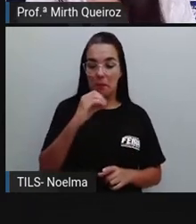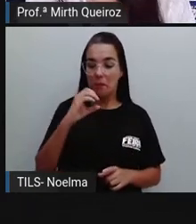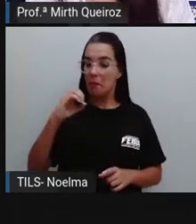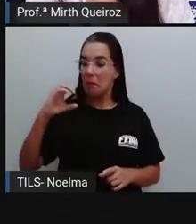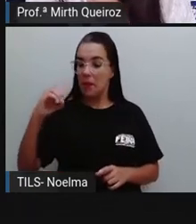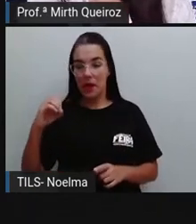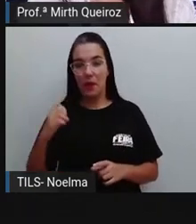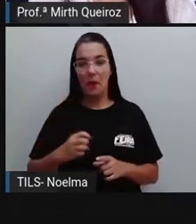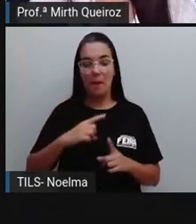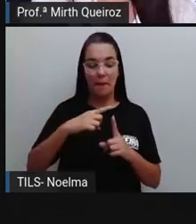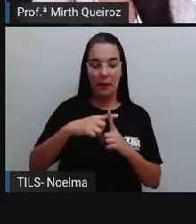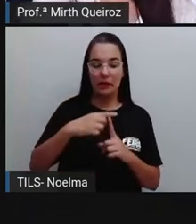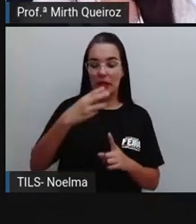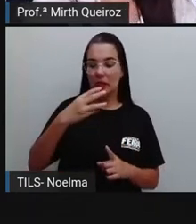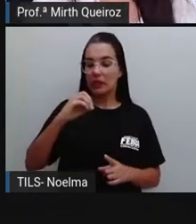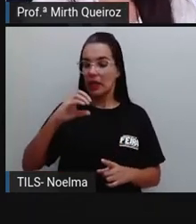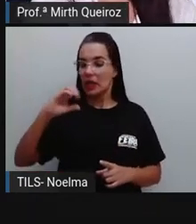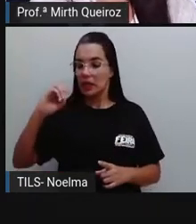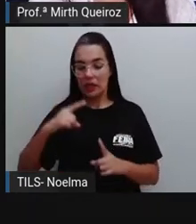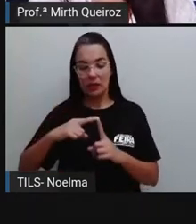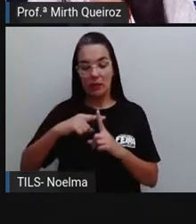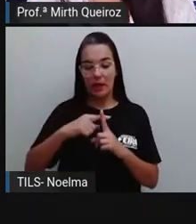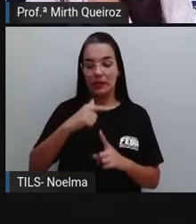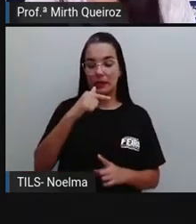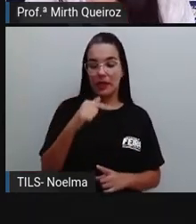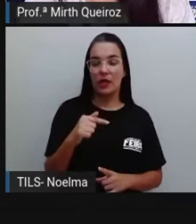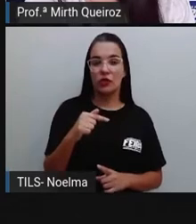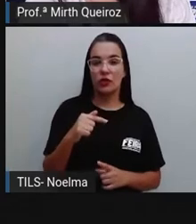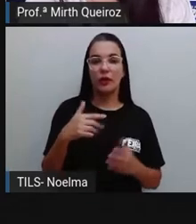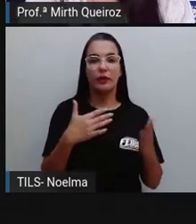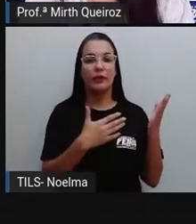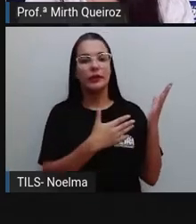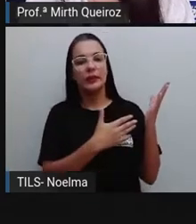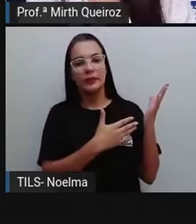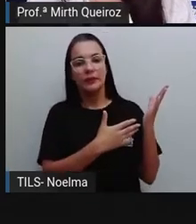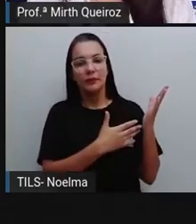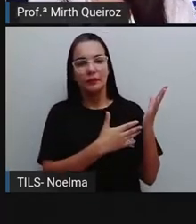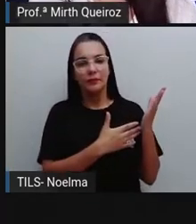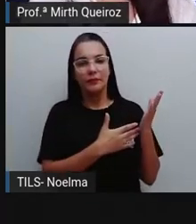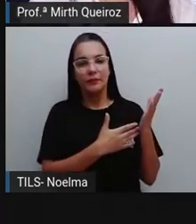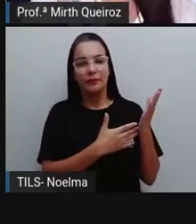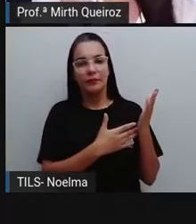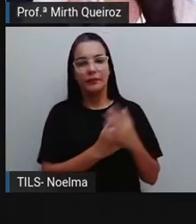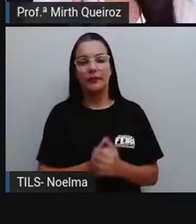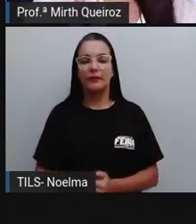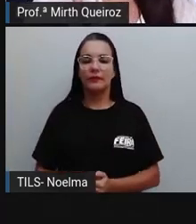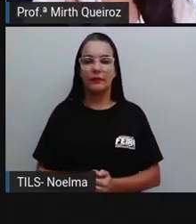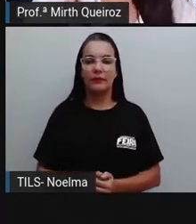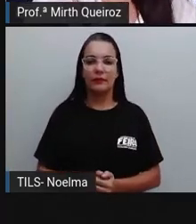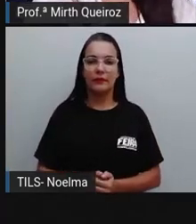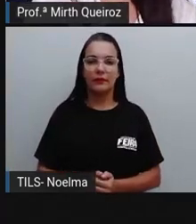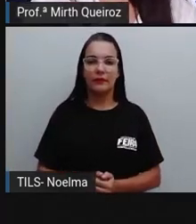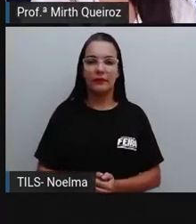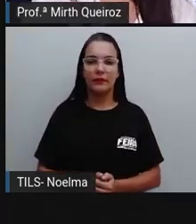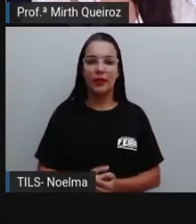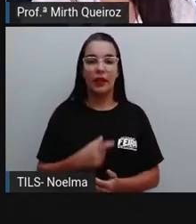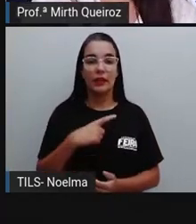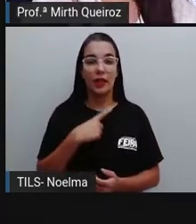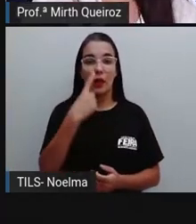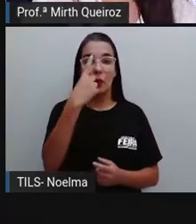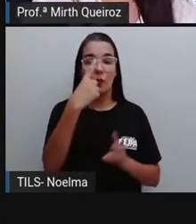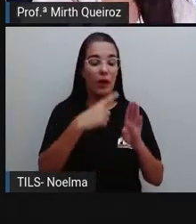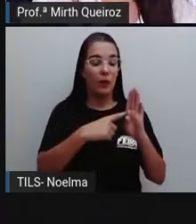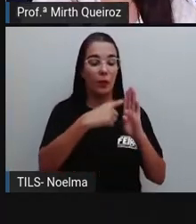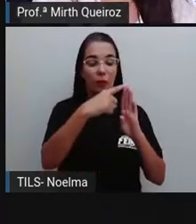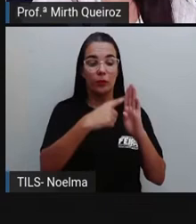vinte, mais sete. Que ficaria mil trezentos e vinte e sete. Nós temos uma unidade de